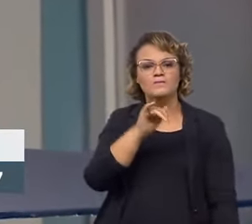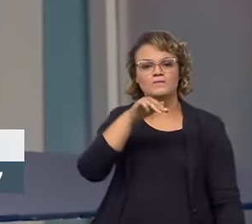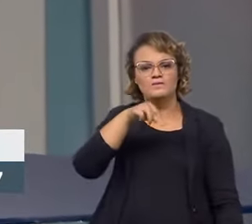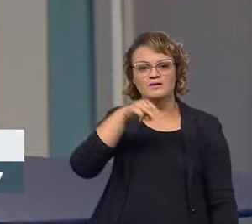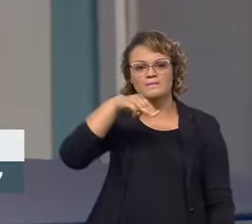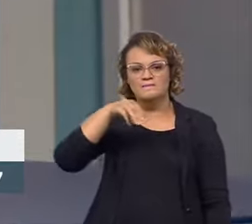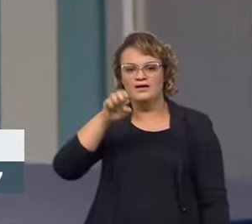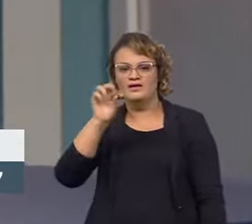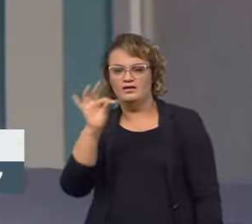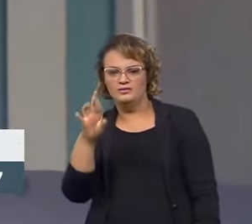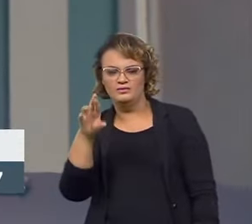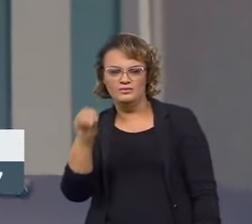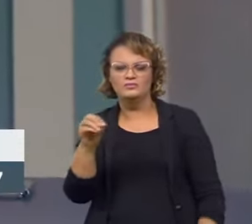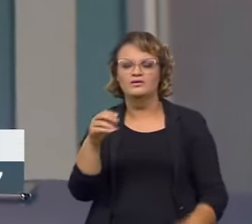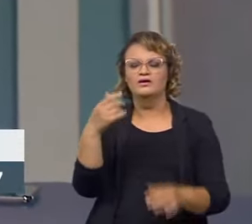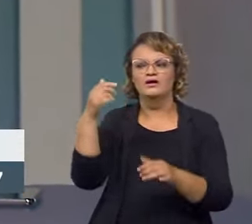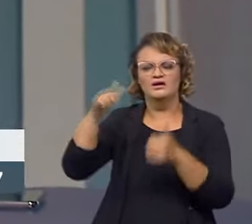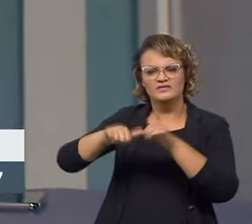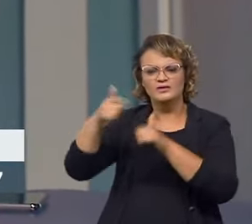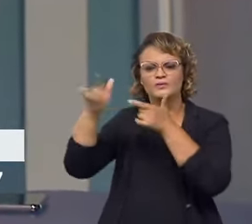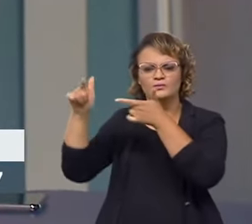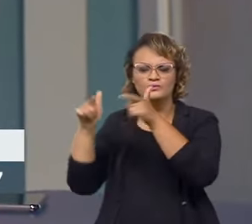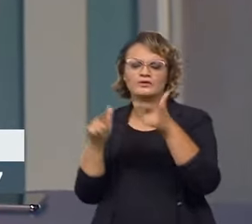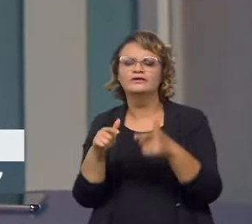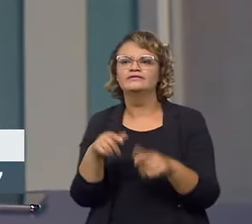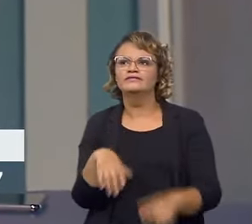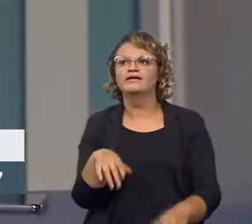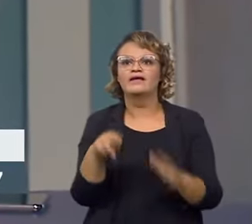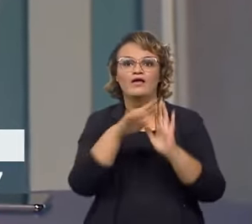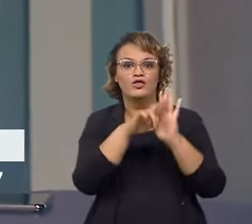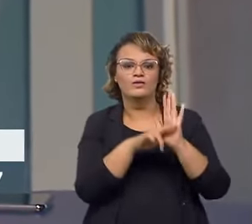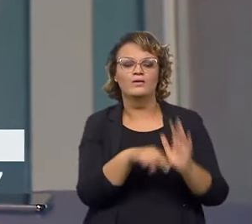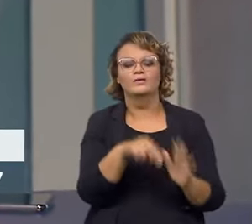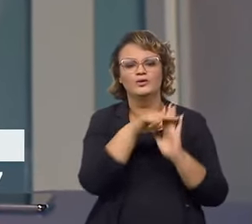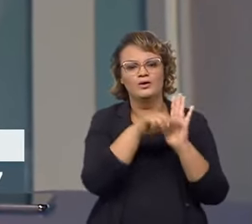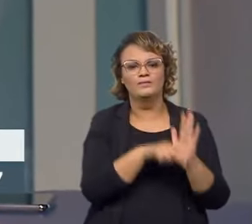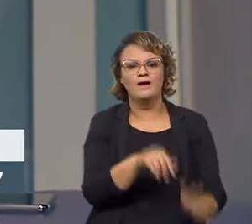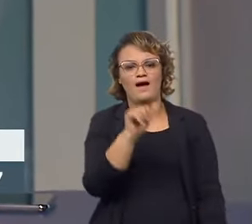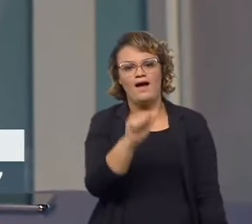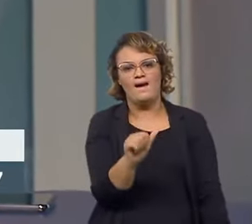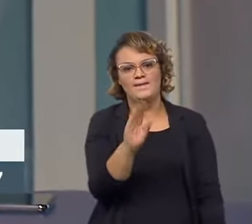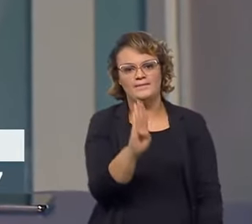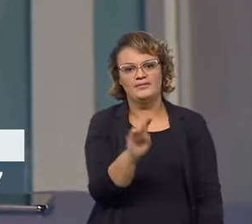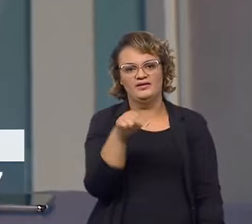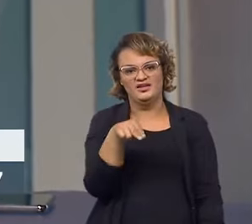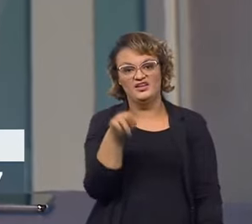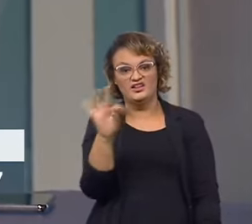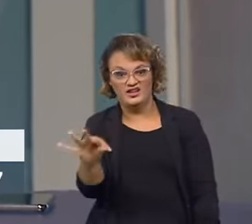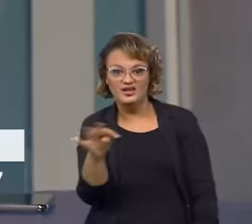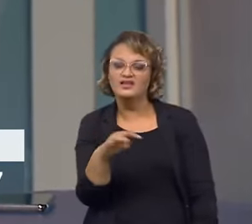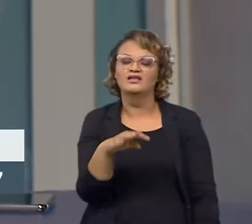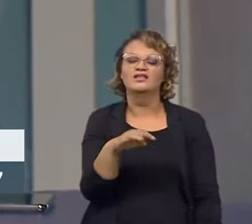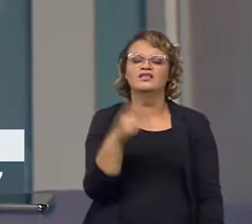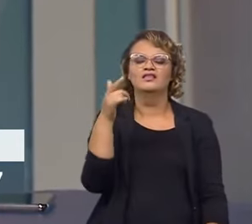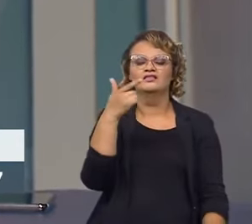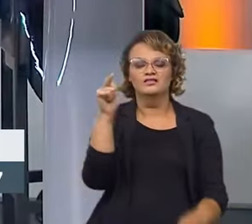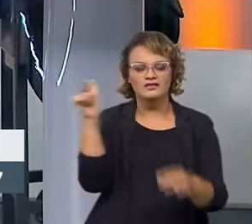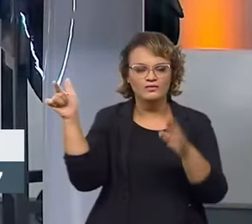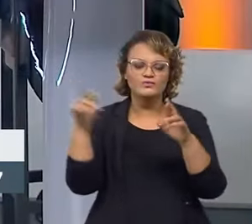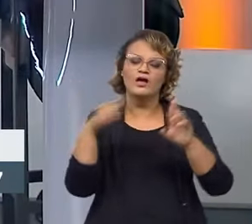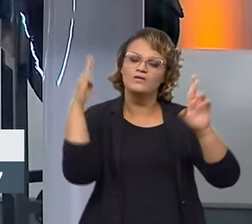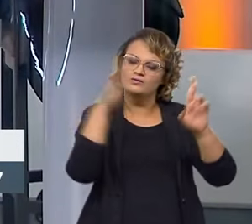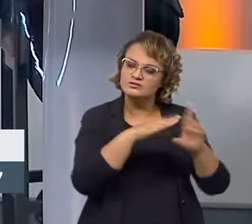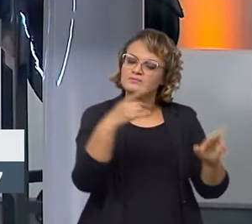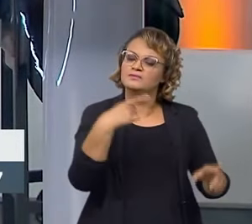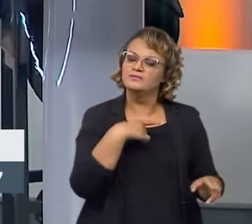metrologia, entra nesse jogo a BNT com as normas técnicas, também um organismo extremamente reconhecido no mundo.